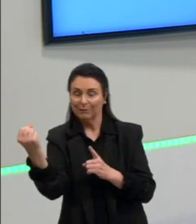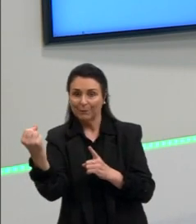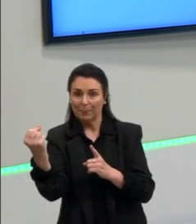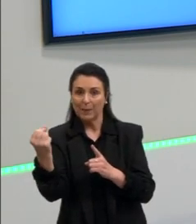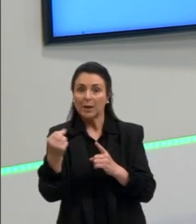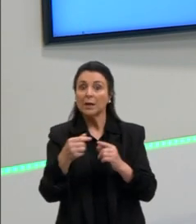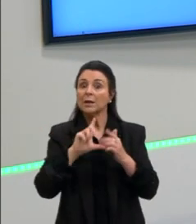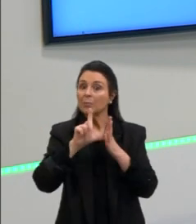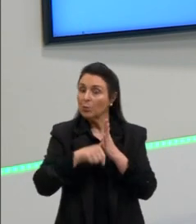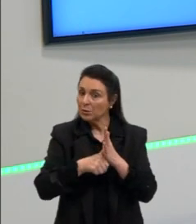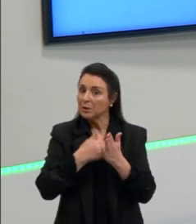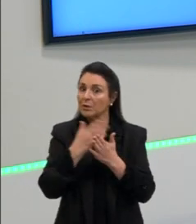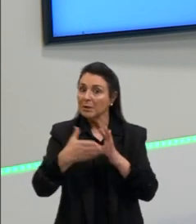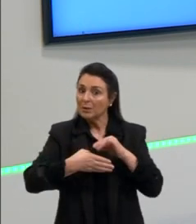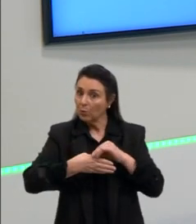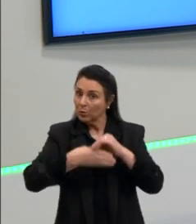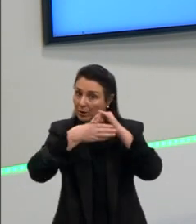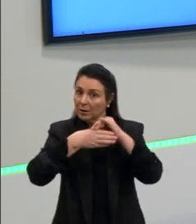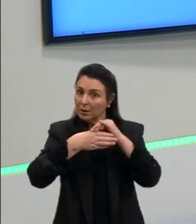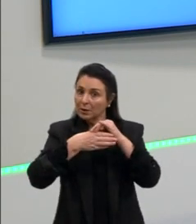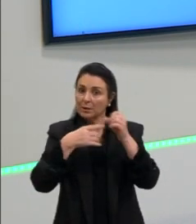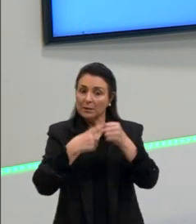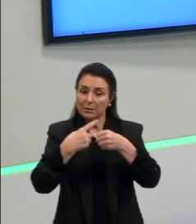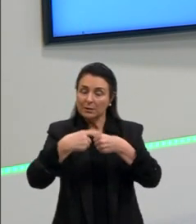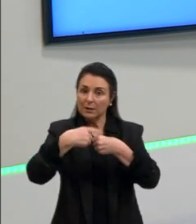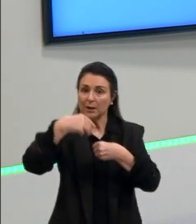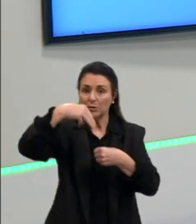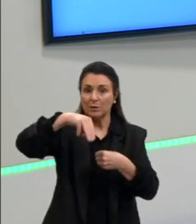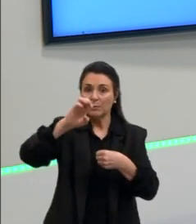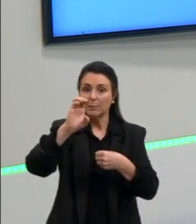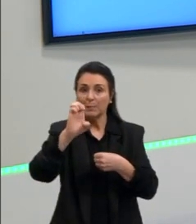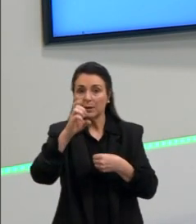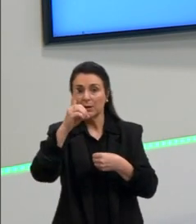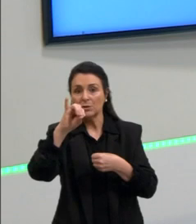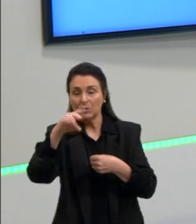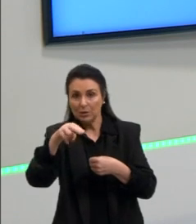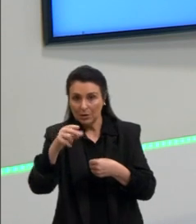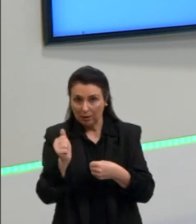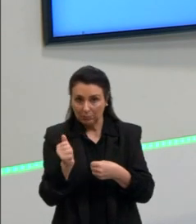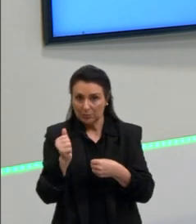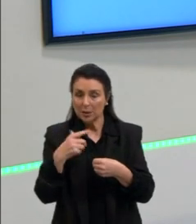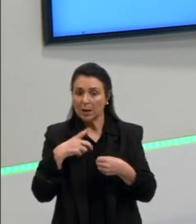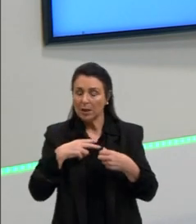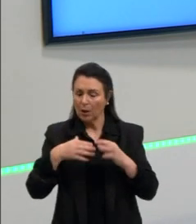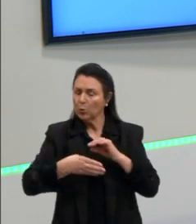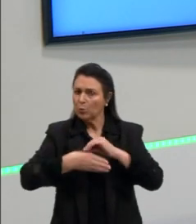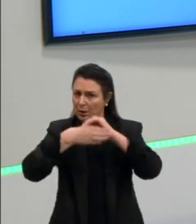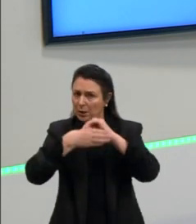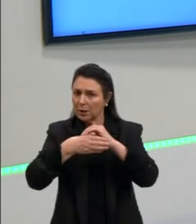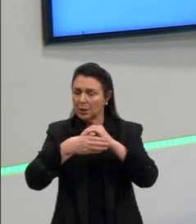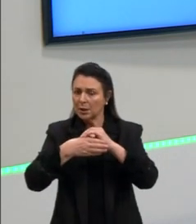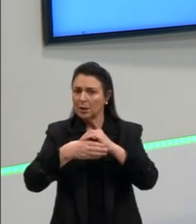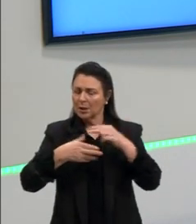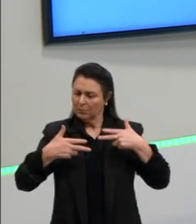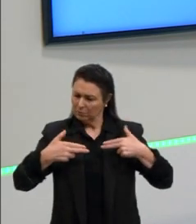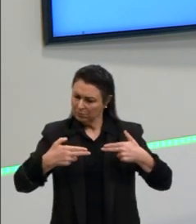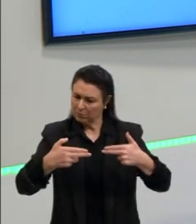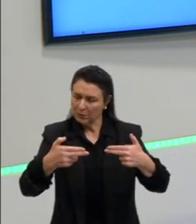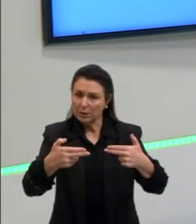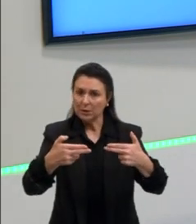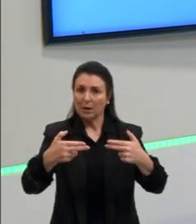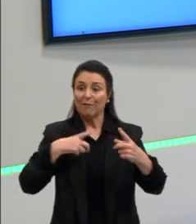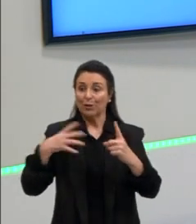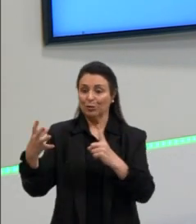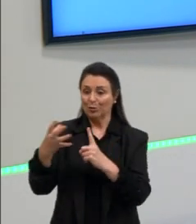dominar Meca, através do combate, da guerra, e depois ele vai dominar toda a Península Arábica